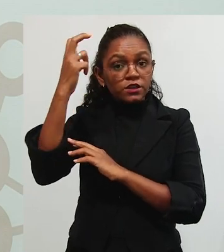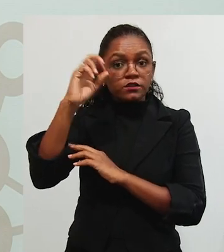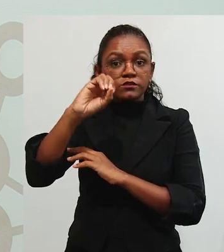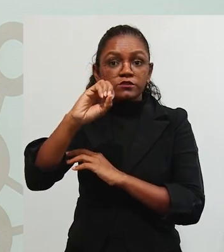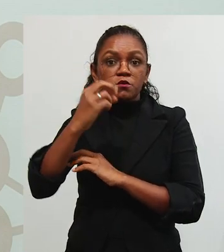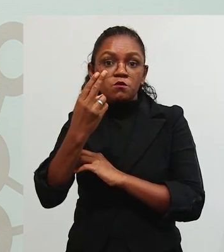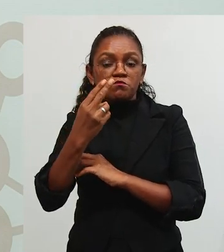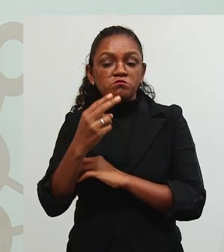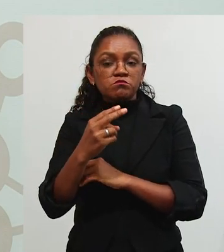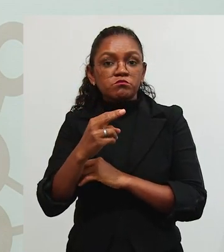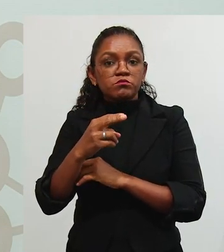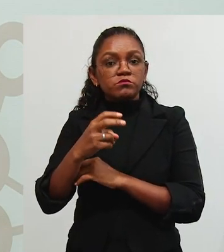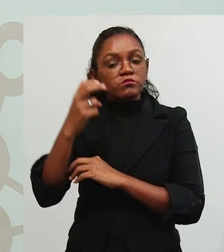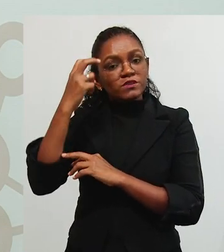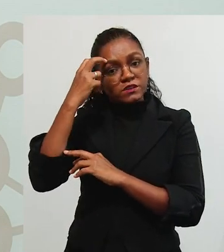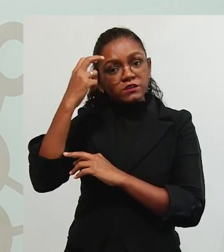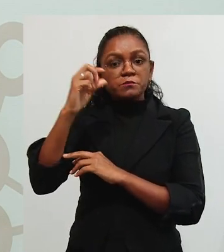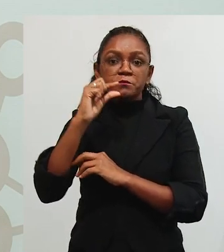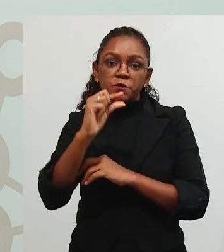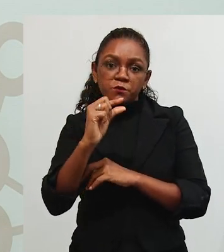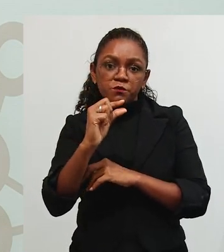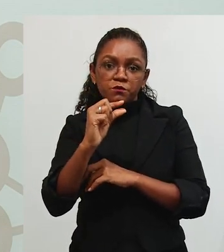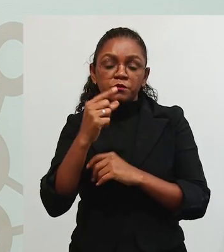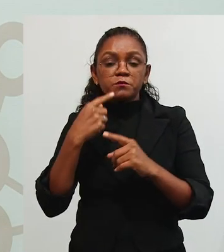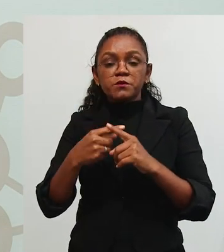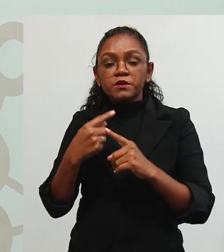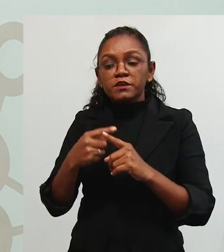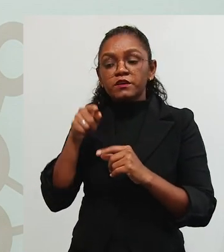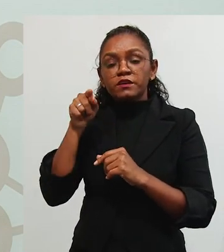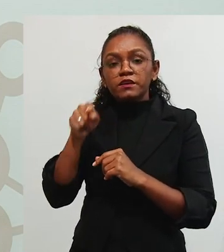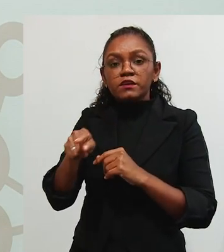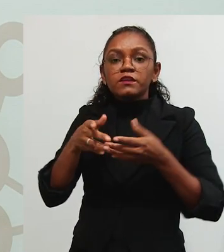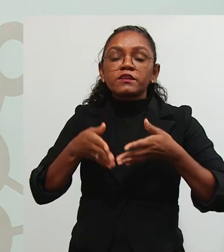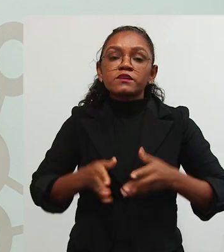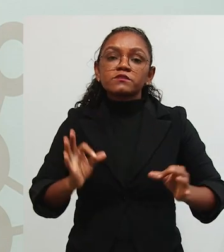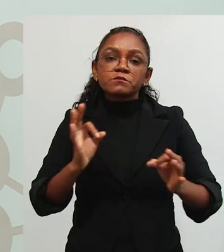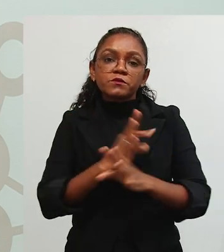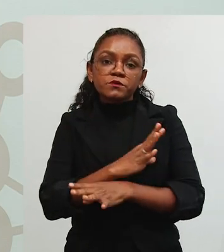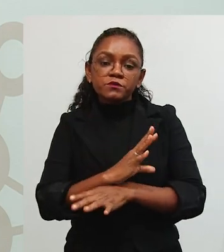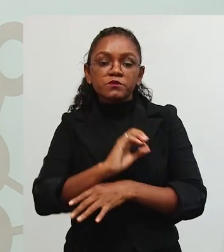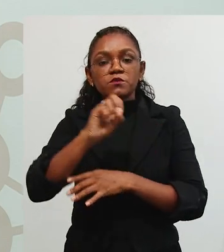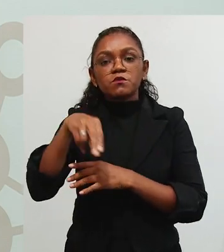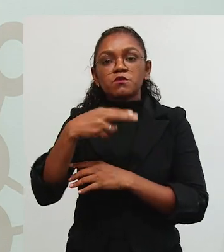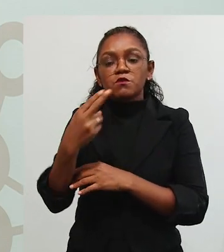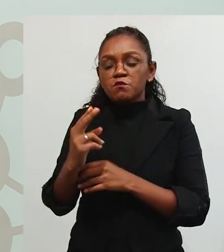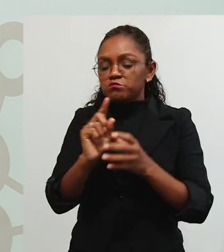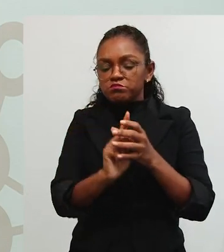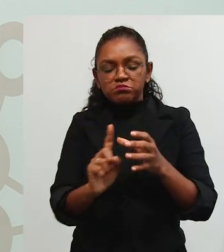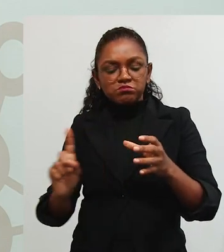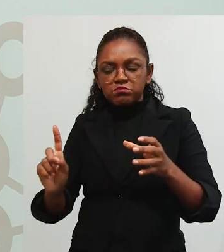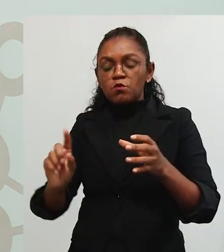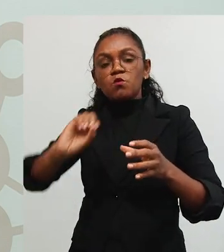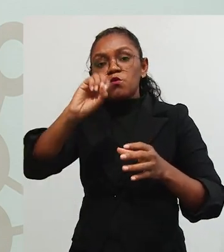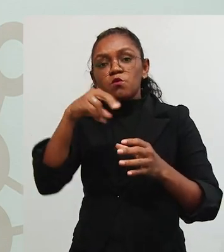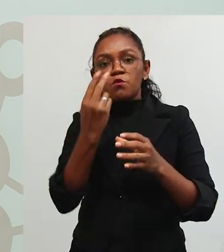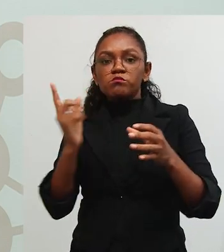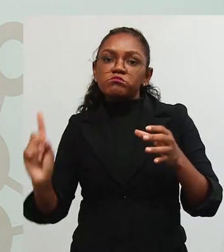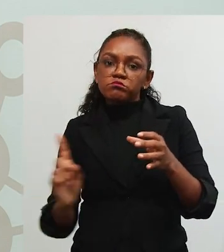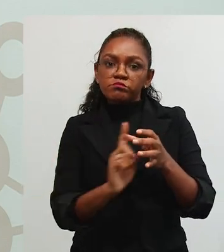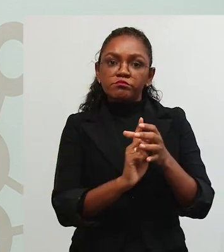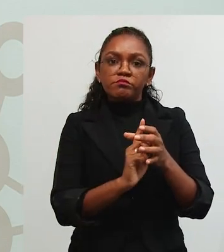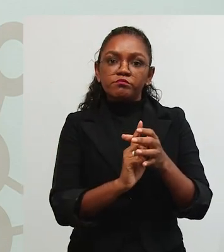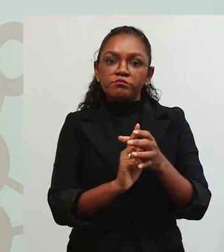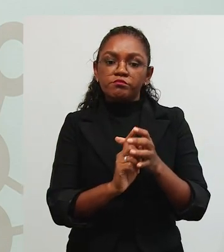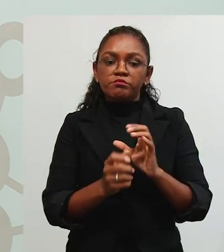é inteligente, e é por mérito dele. Ele nasceu para brilhar ou ele nasceu para ser apagado.